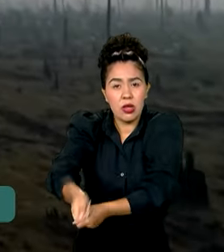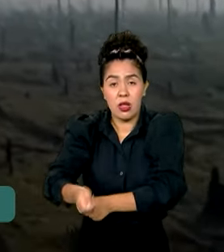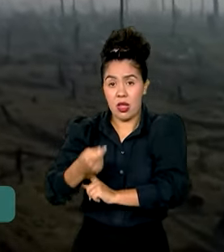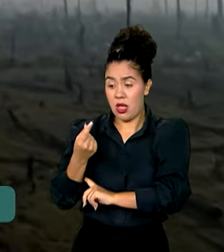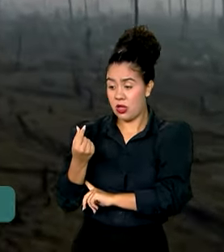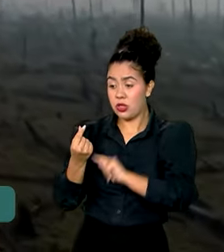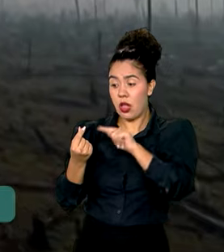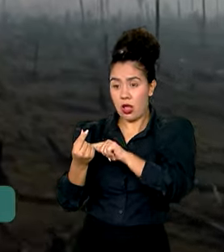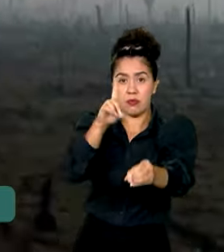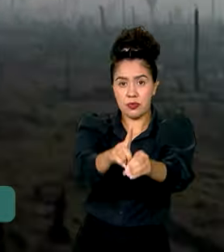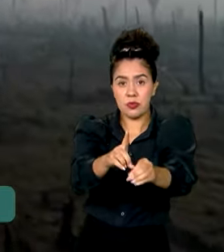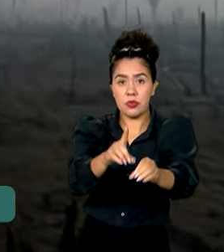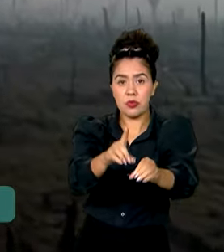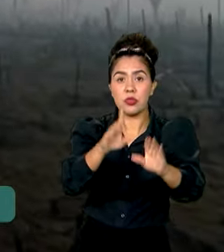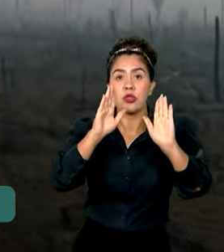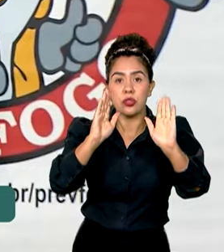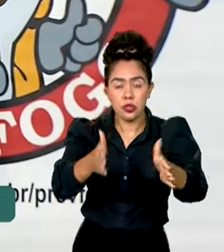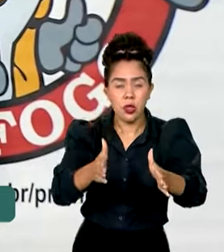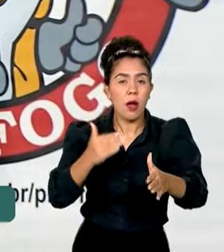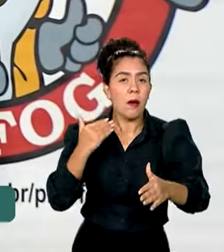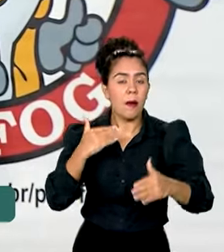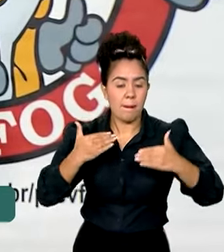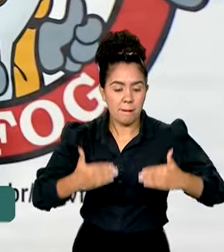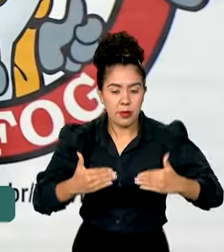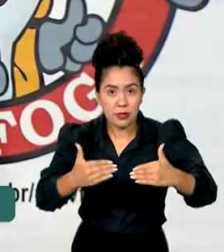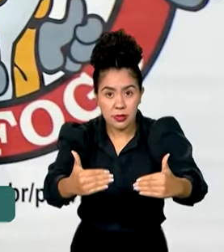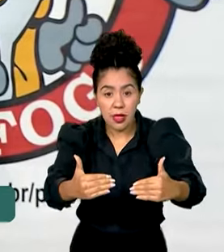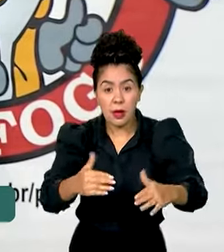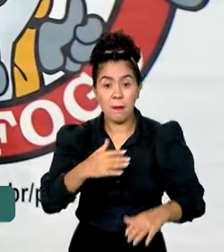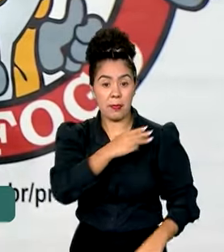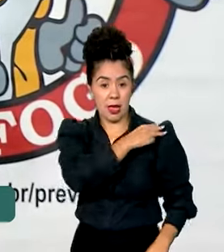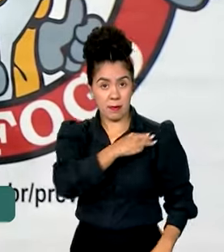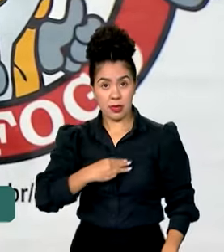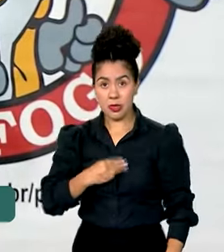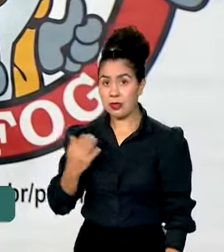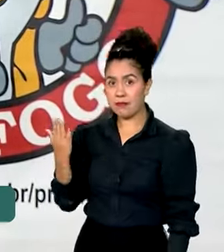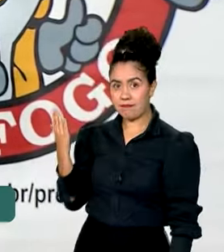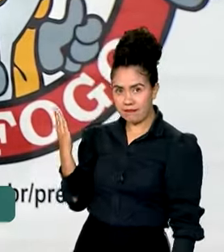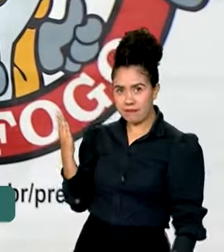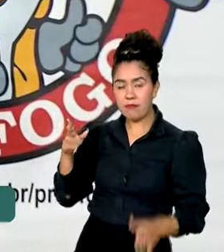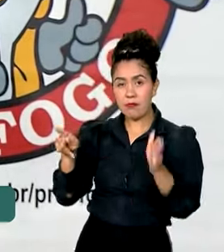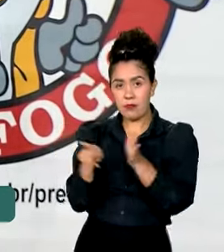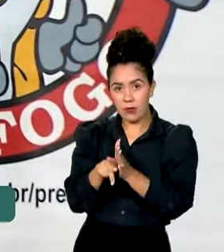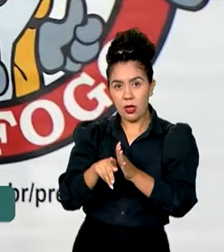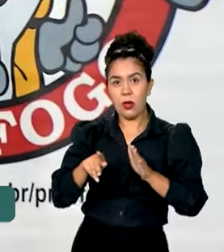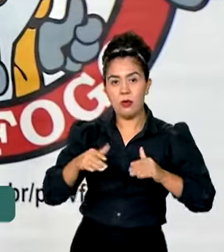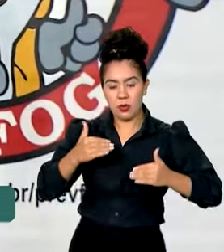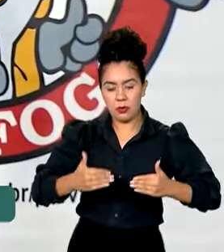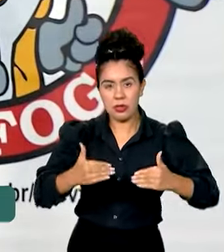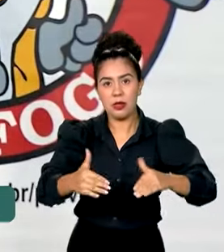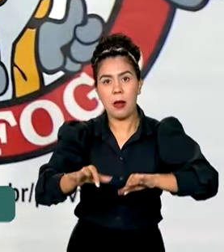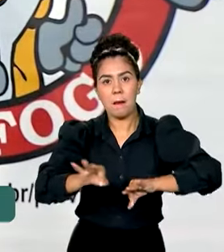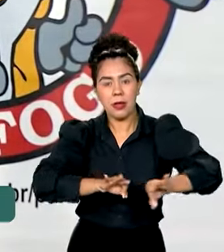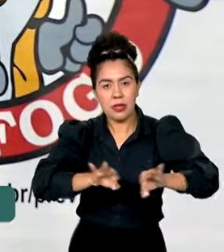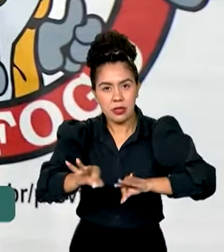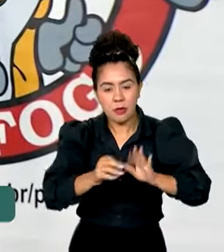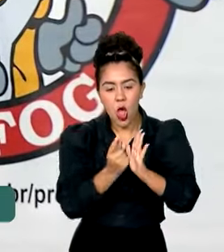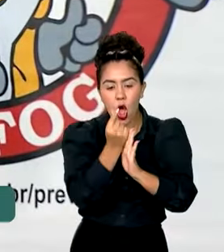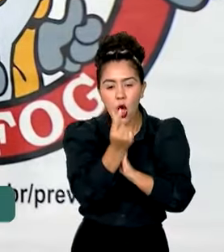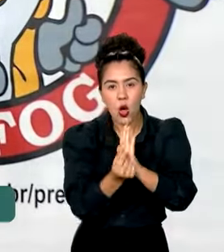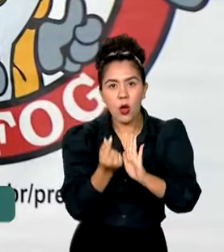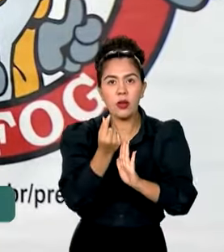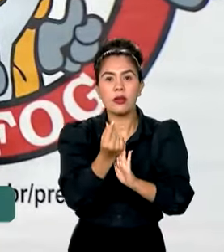já está na conta dos minérios, segundo a ministra do Planejamento e Orçamento, Simone Tebet.